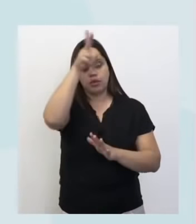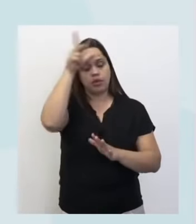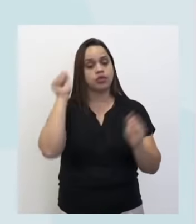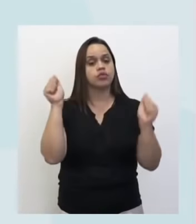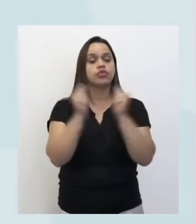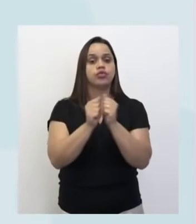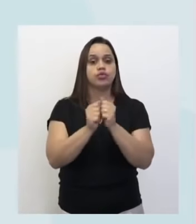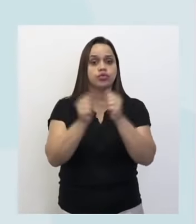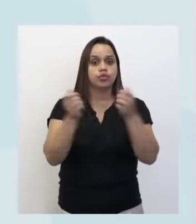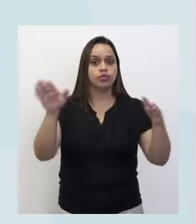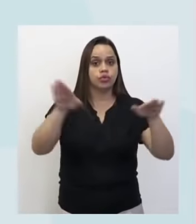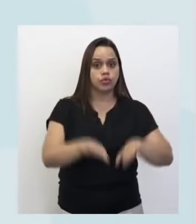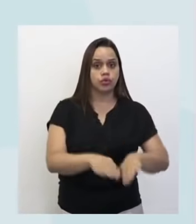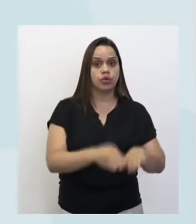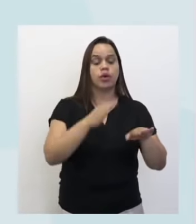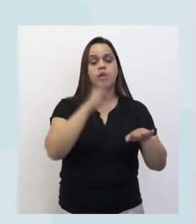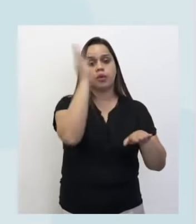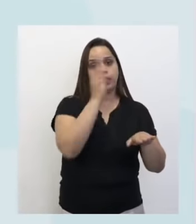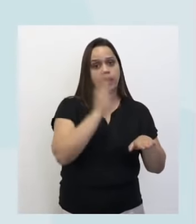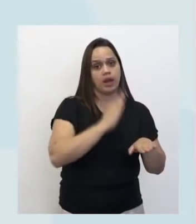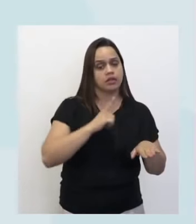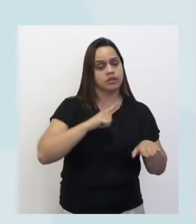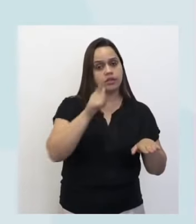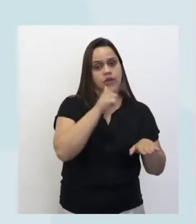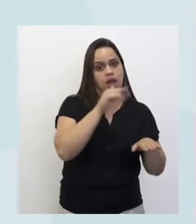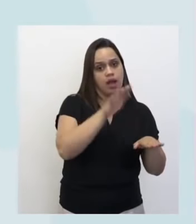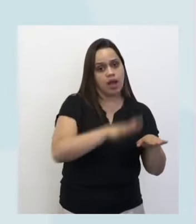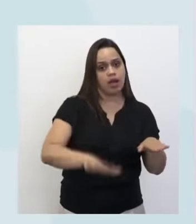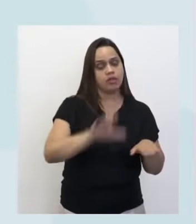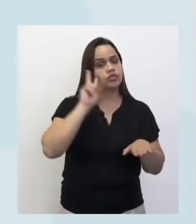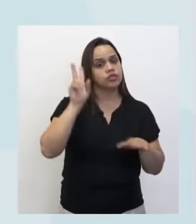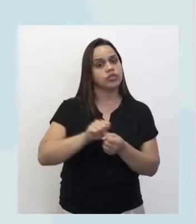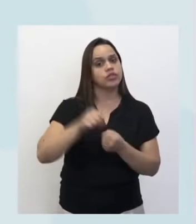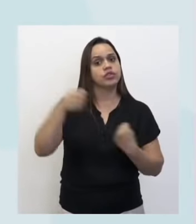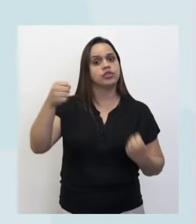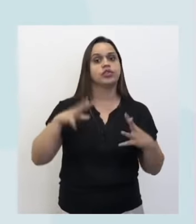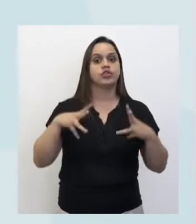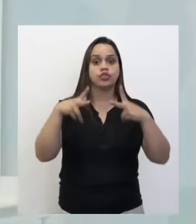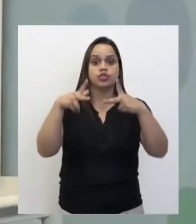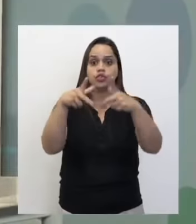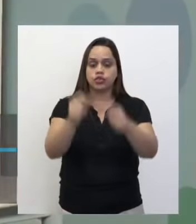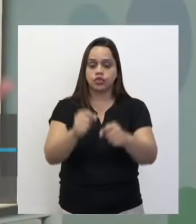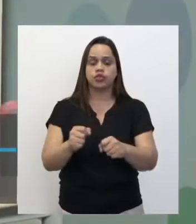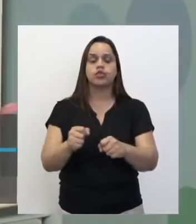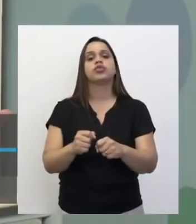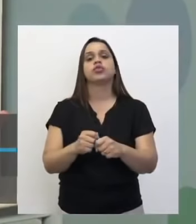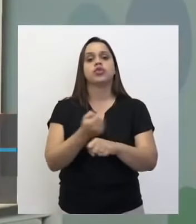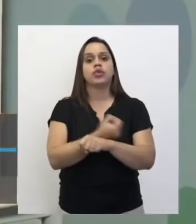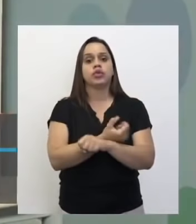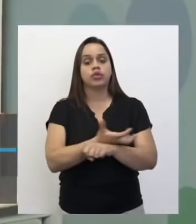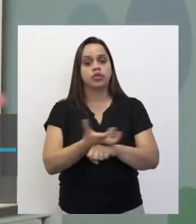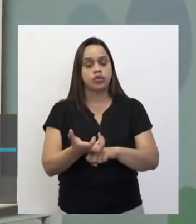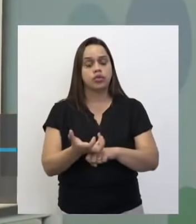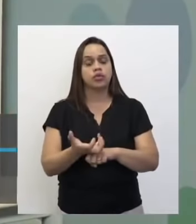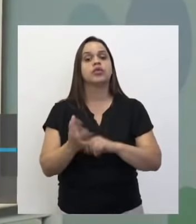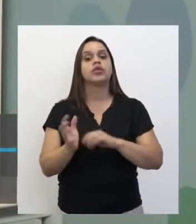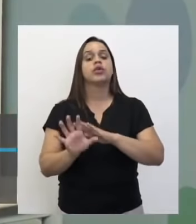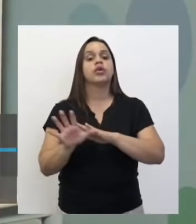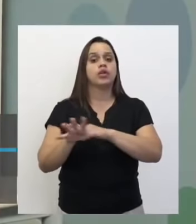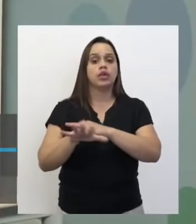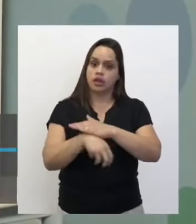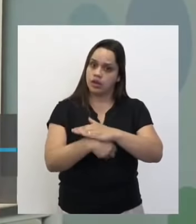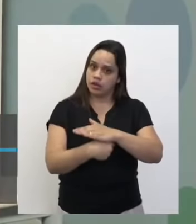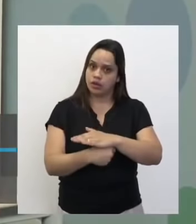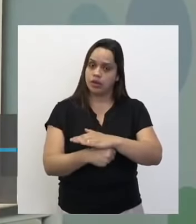Bacia Hidrográfica Brasileira. Então, temos aí o mapa, a distribuição dos biomas, a importância da vegetação com a